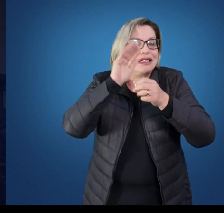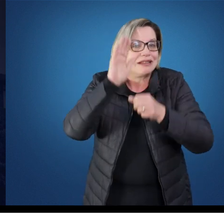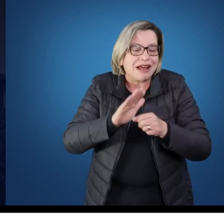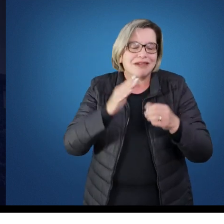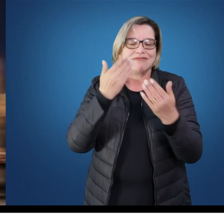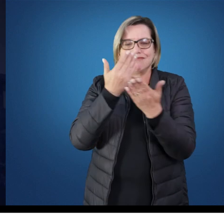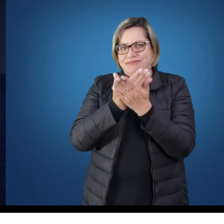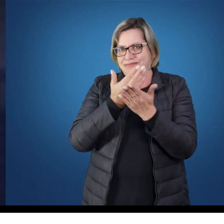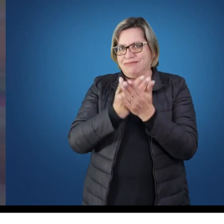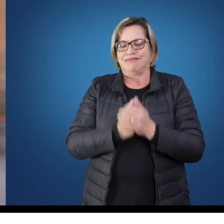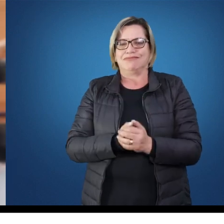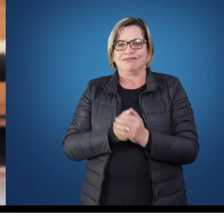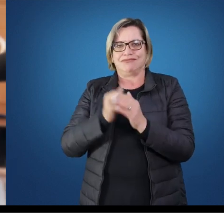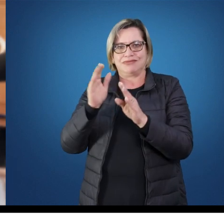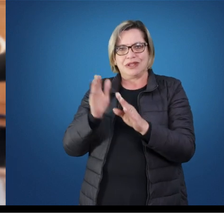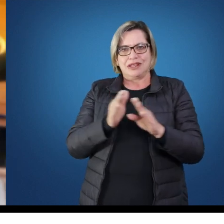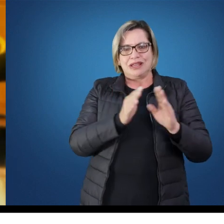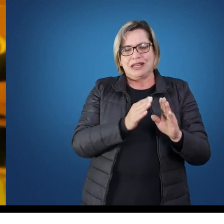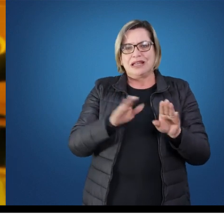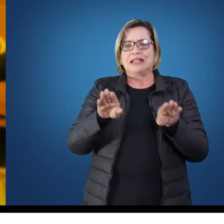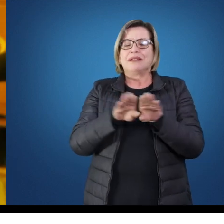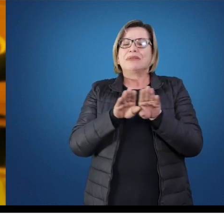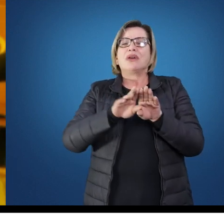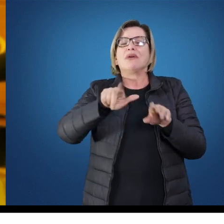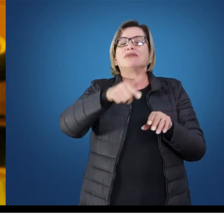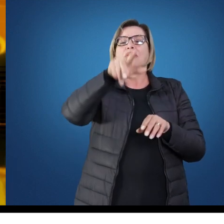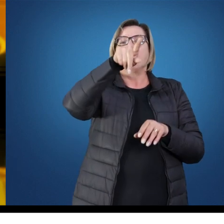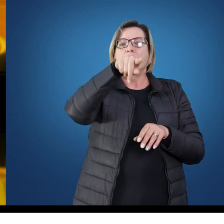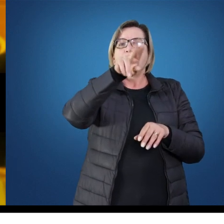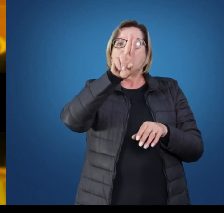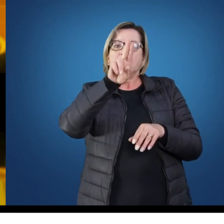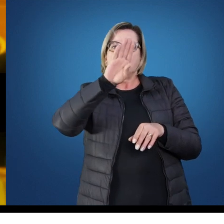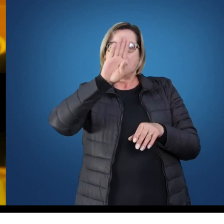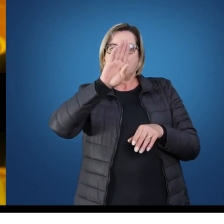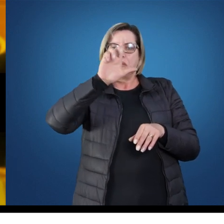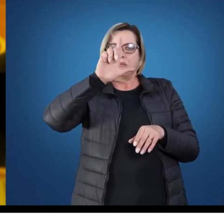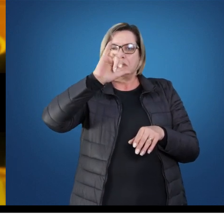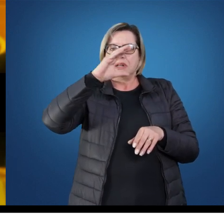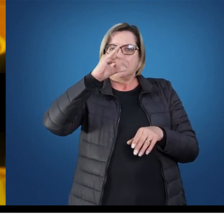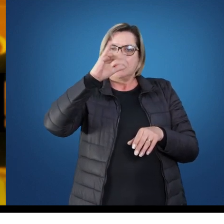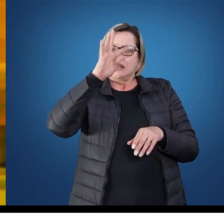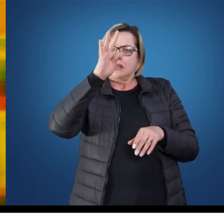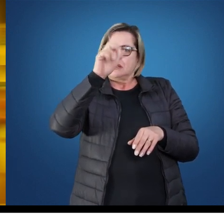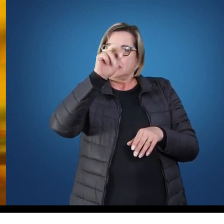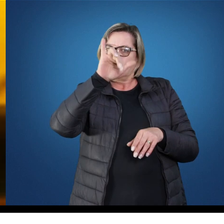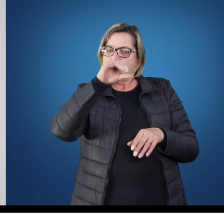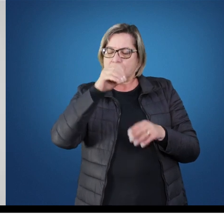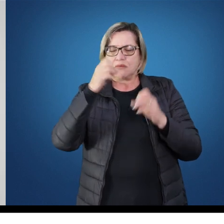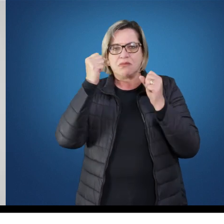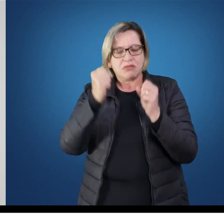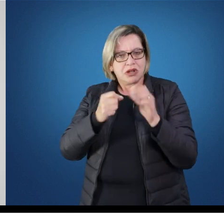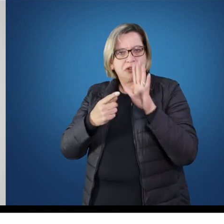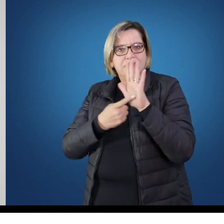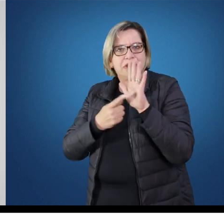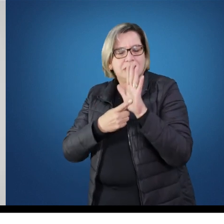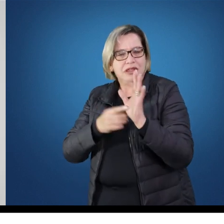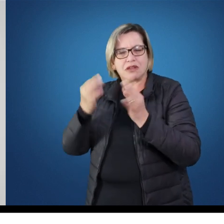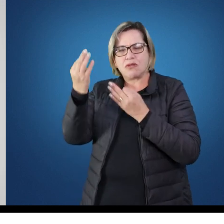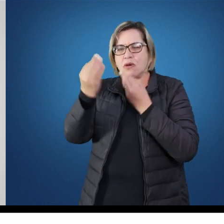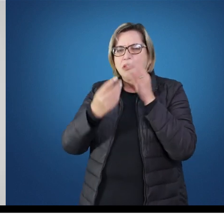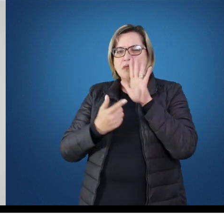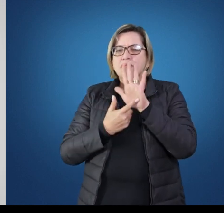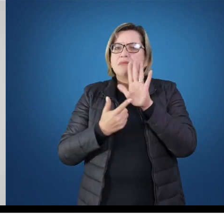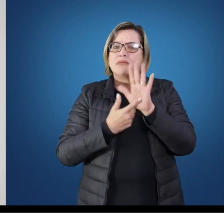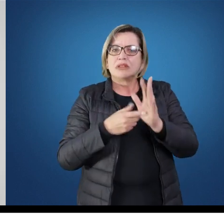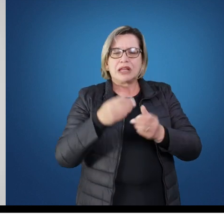manhã e à tarde. O publicitário é o profissional responsável pela criação de campanhas, desenvolvimento de peças